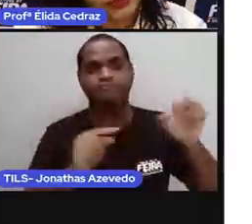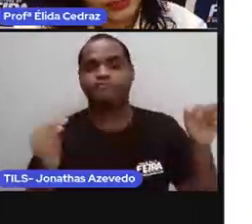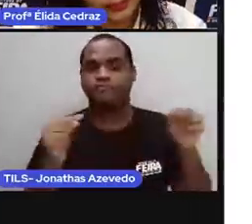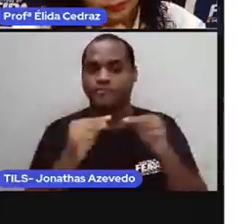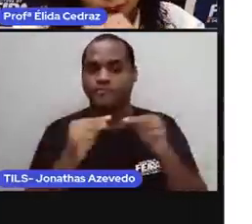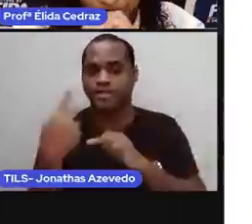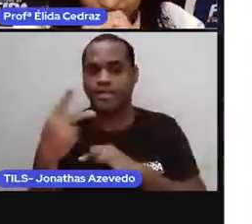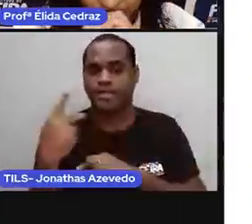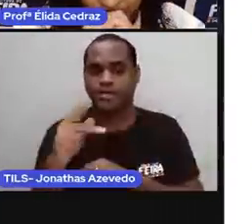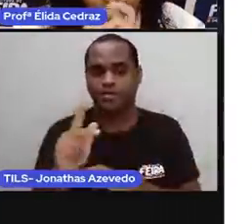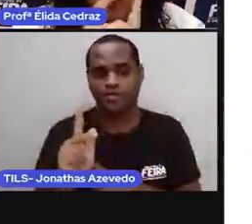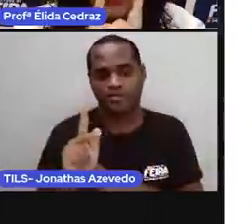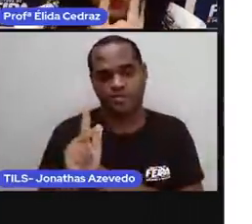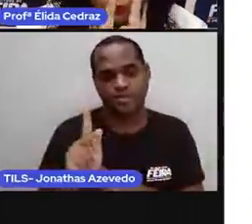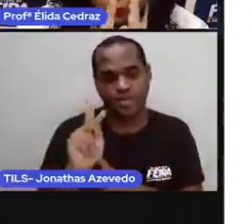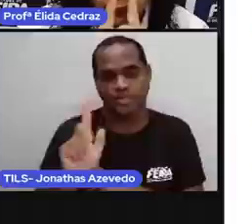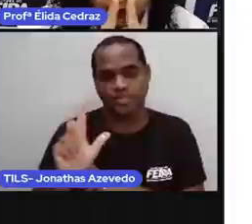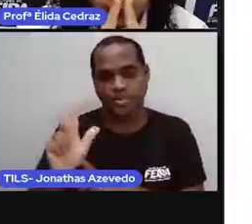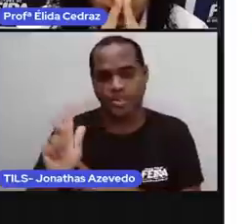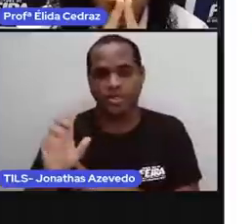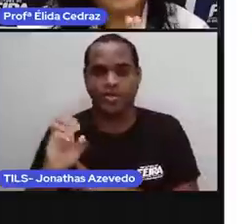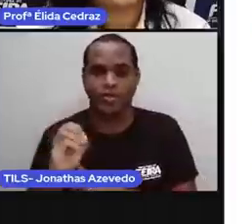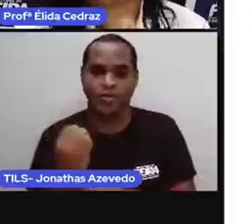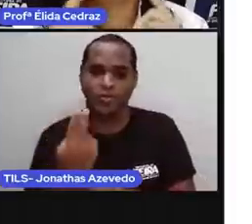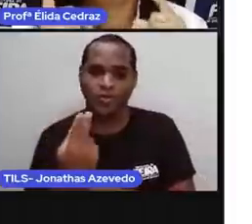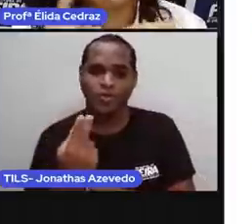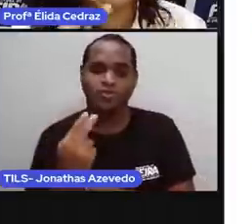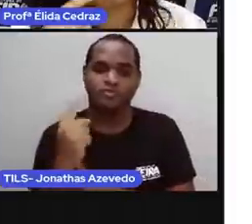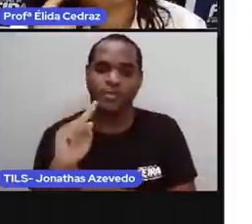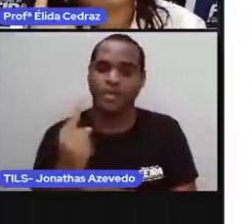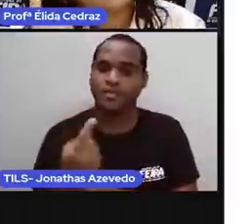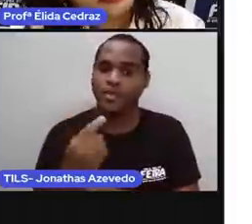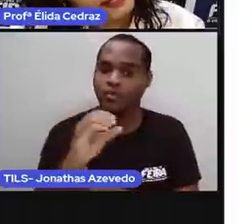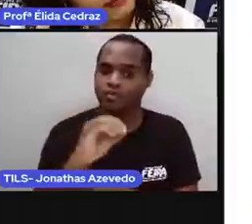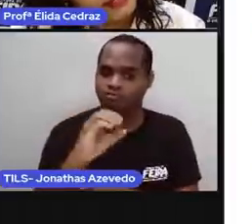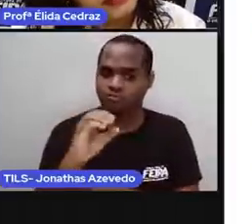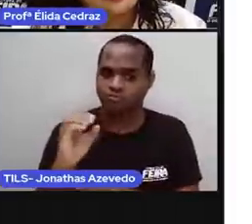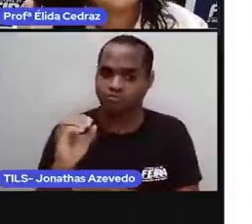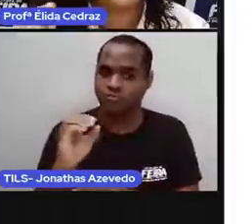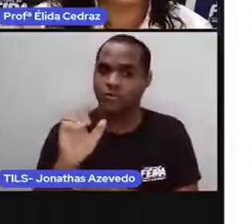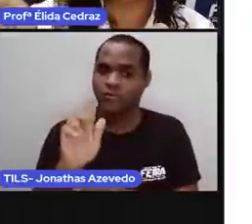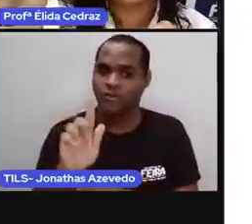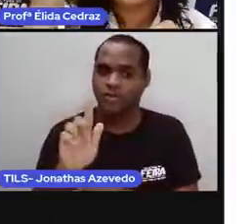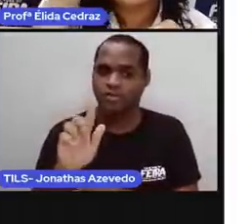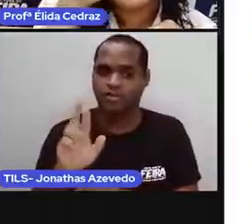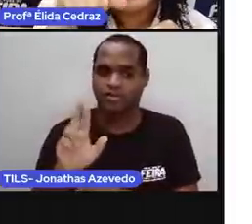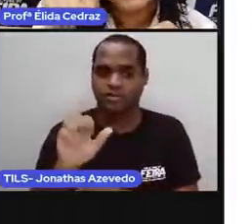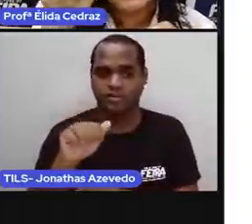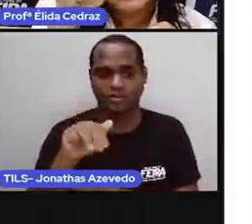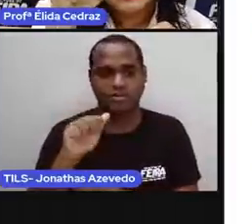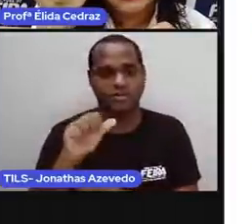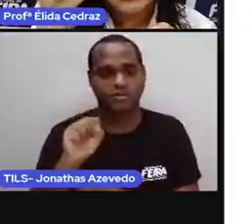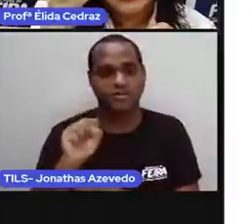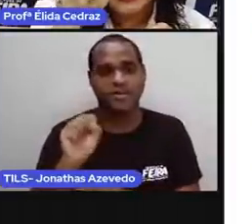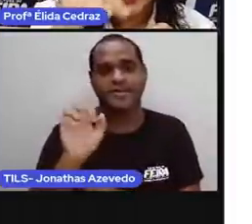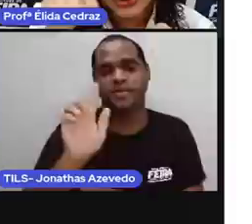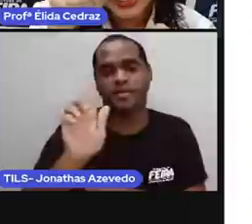ou o quilo. Um quilo é mil gramas. Essa letrinha